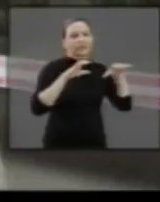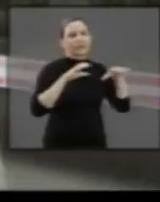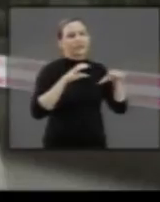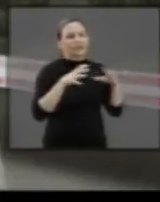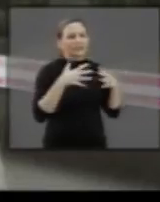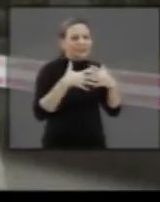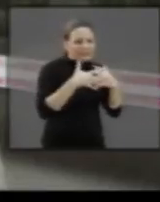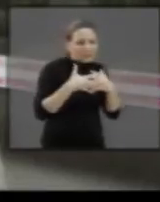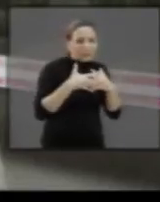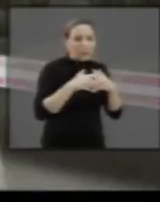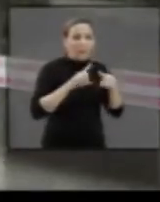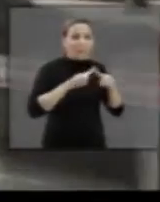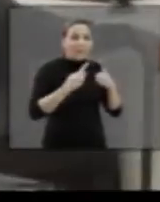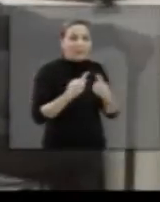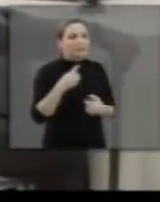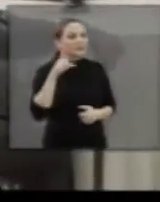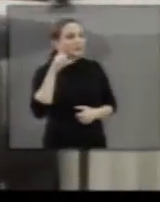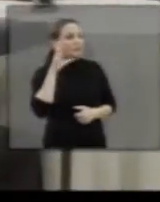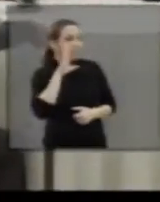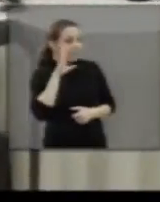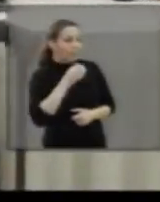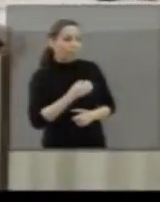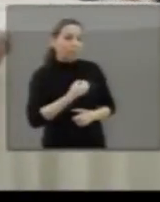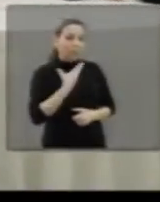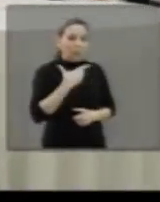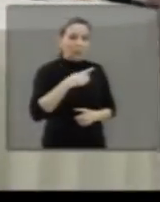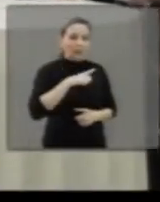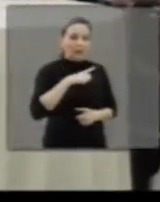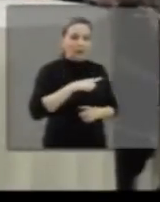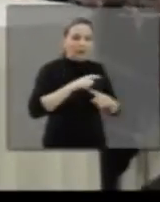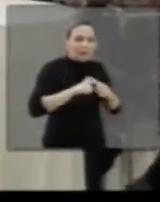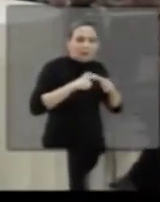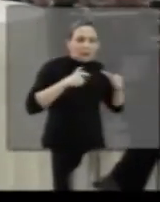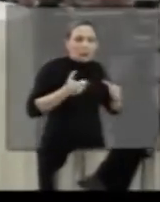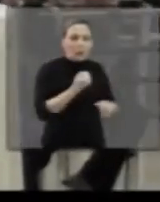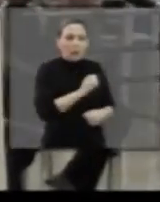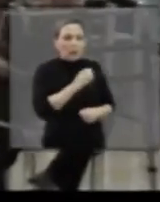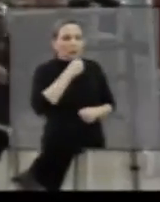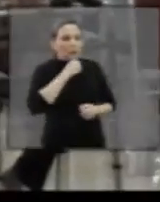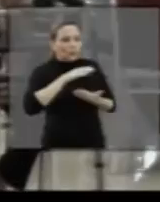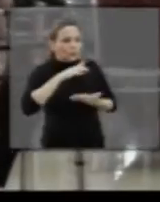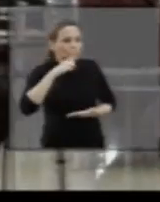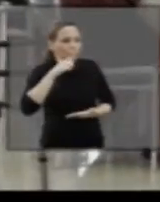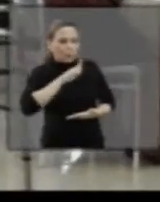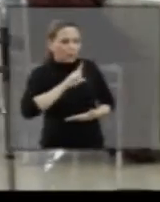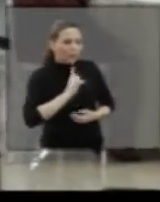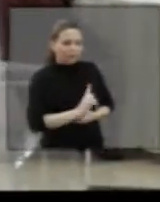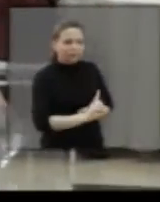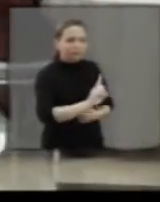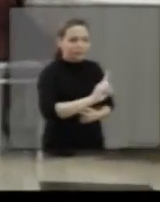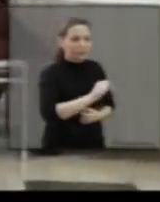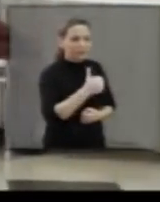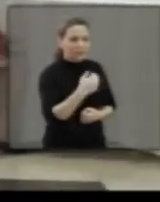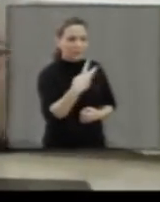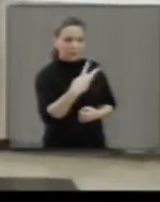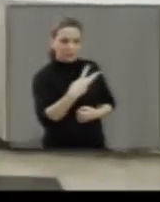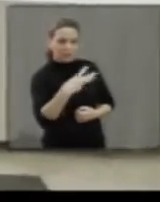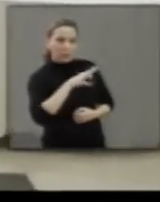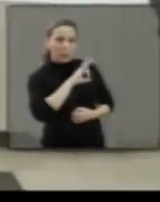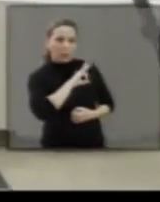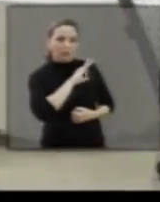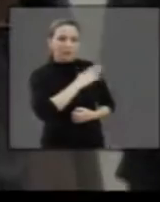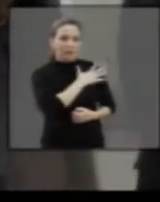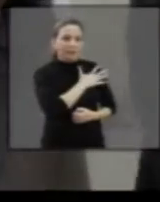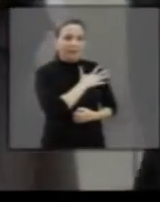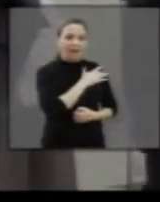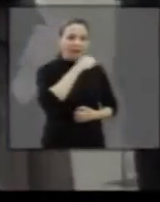que atrapalhou. Mas foi até legal porque a gente teve um número maior de idosos que, às vezes, não poderiam se deslocar até o 13º Batalhão,